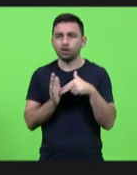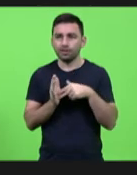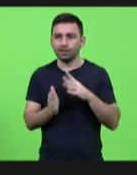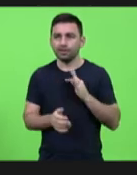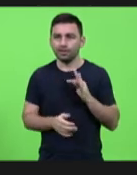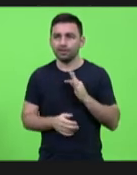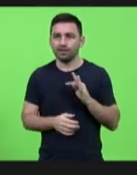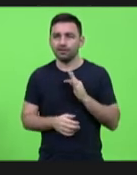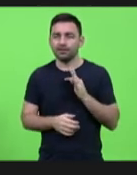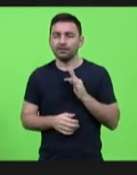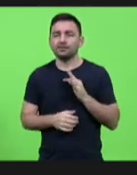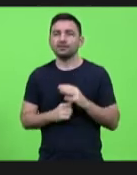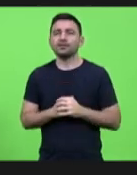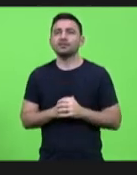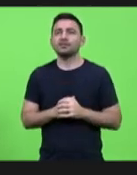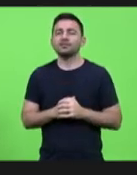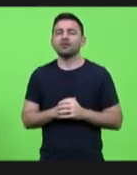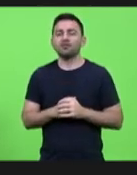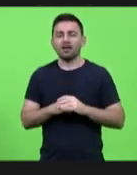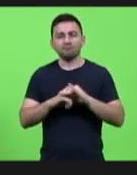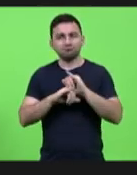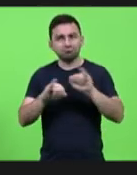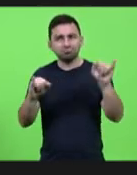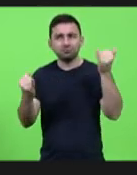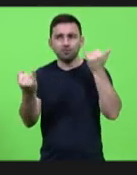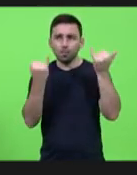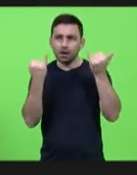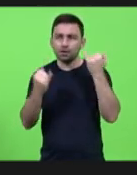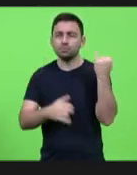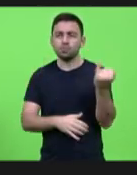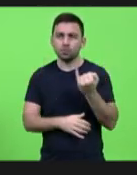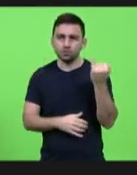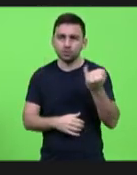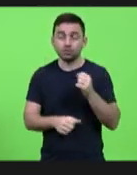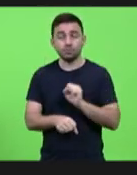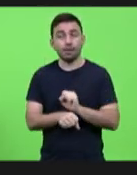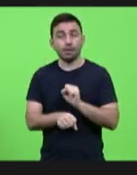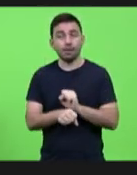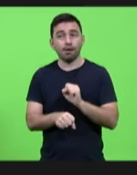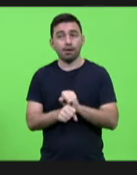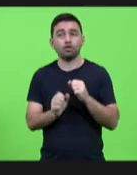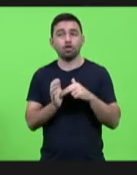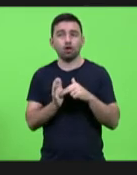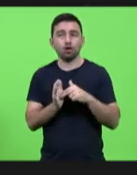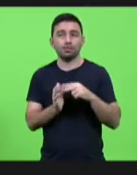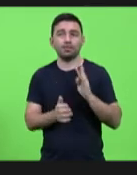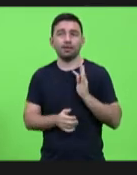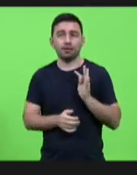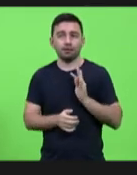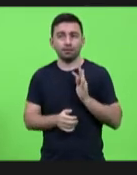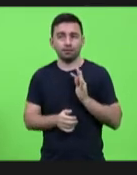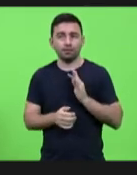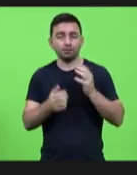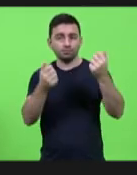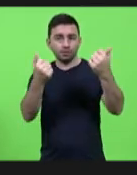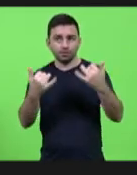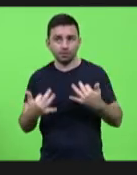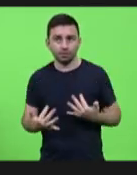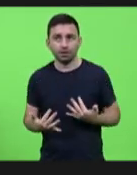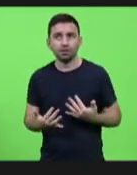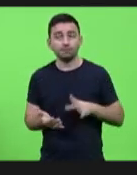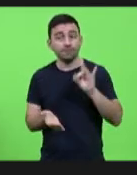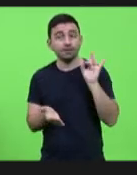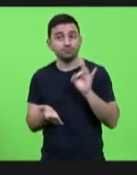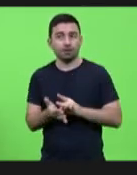uma notícia muito importante. Vamos aguardar essa nota técnica que sai, para que assim possamos oficializar.